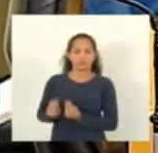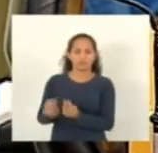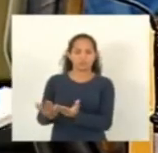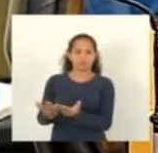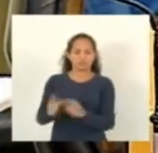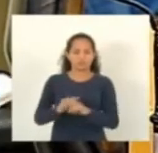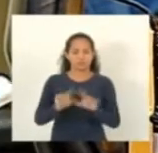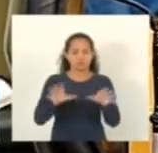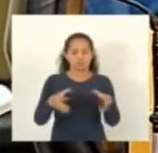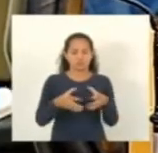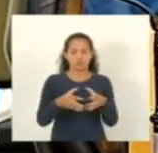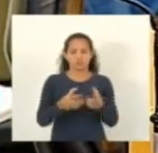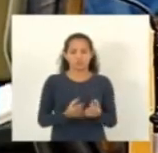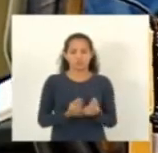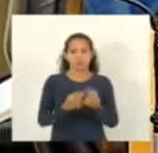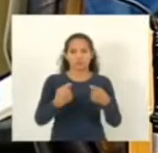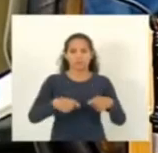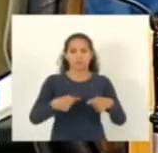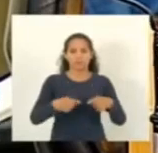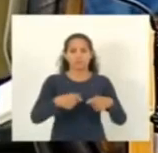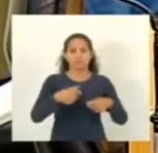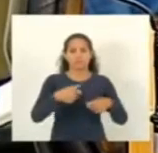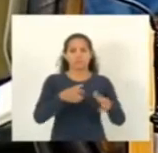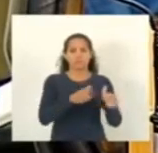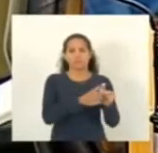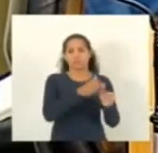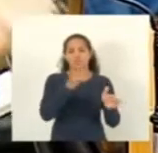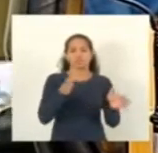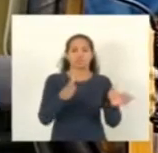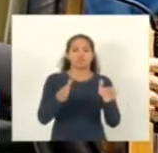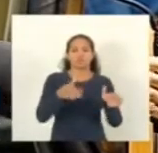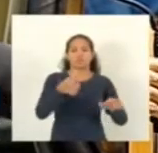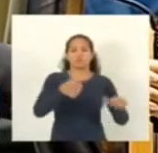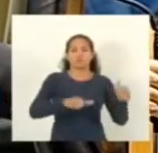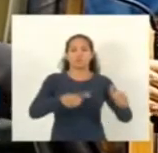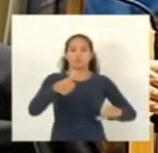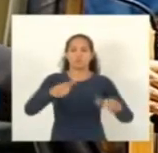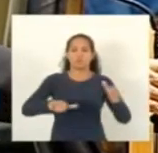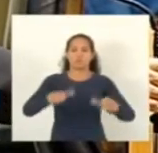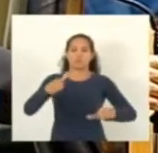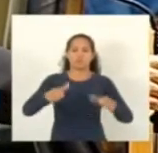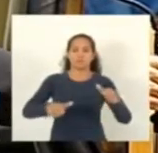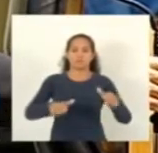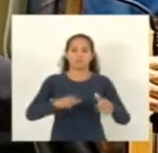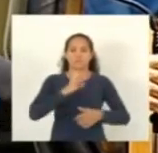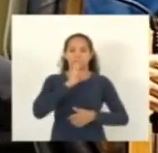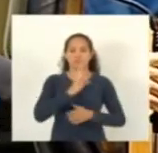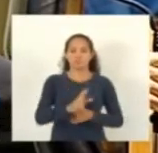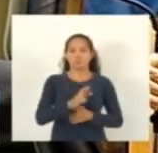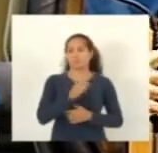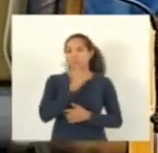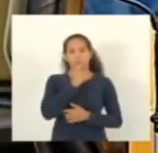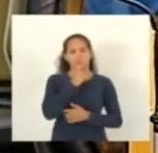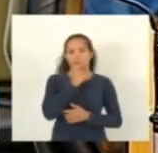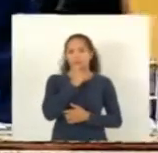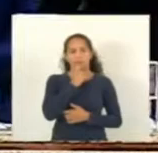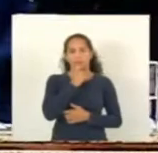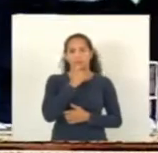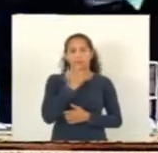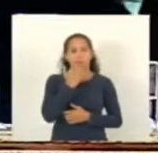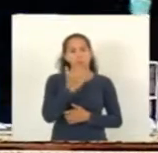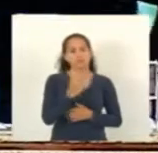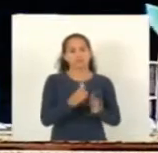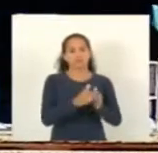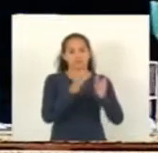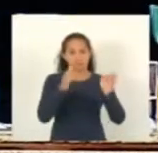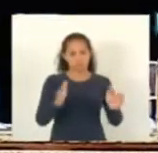precisa de prazo para poder analisar e dar a aparecer na matéria e é nesse sentido que eu peço prazo. Obrigado,